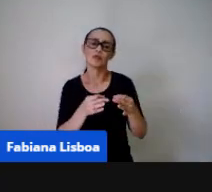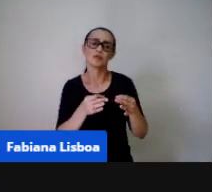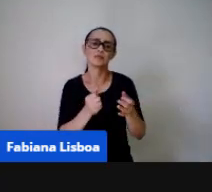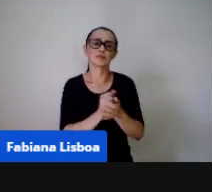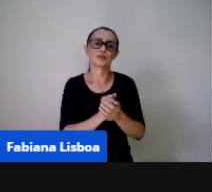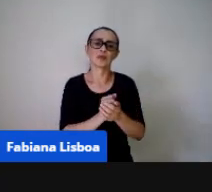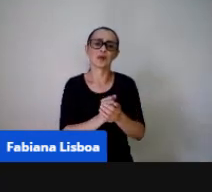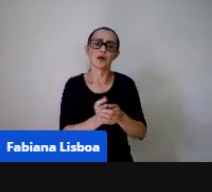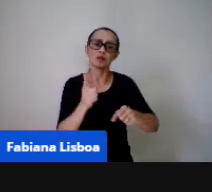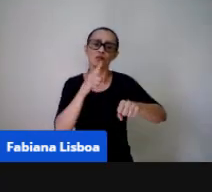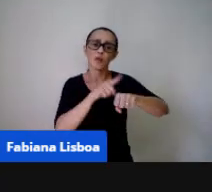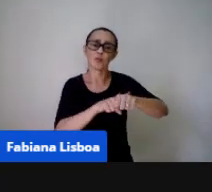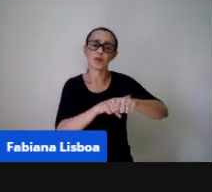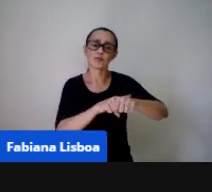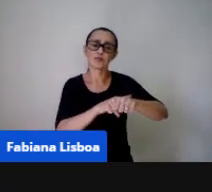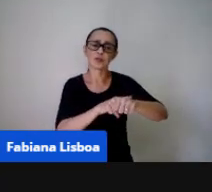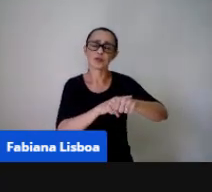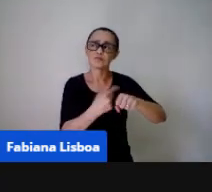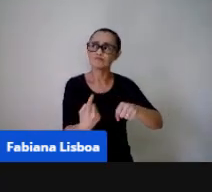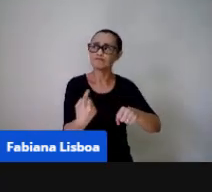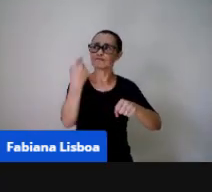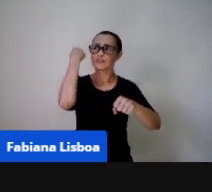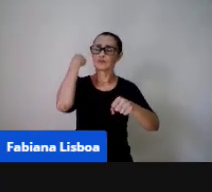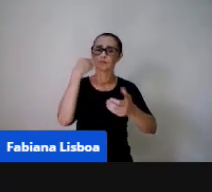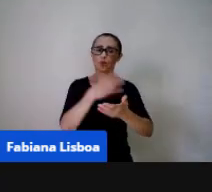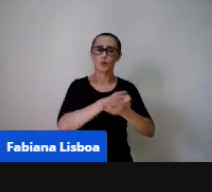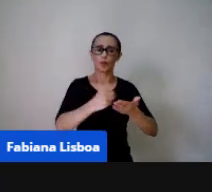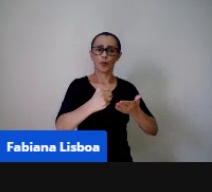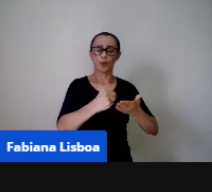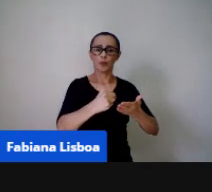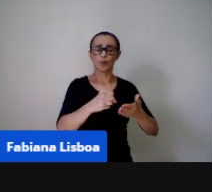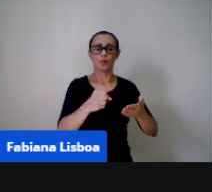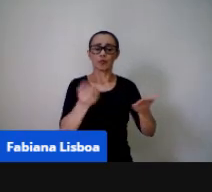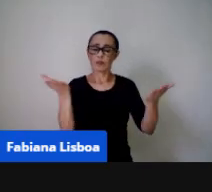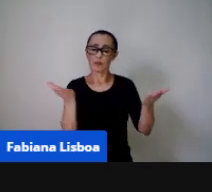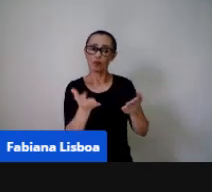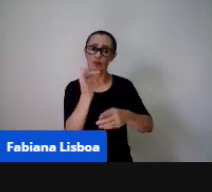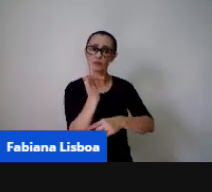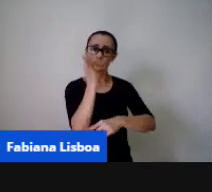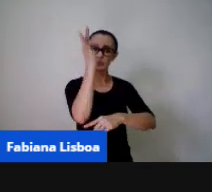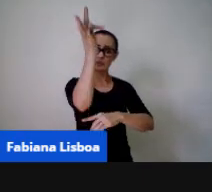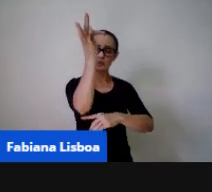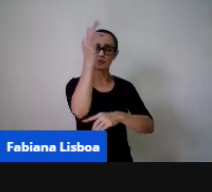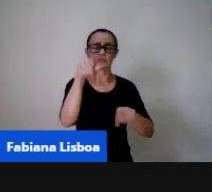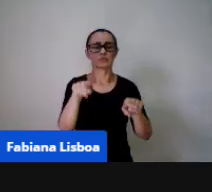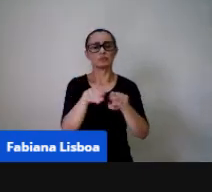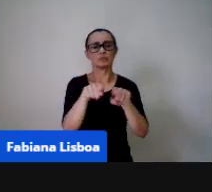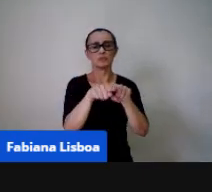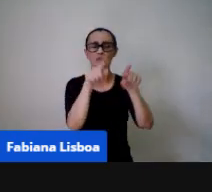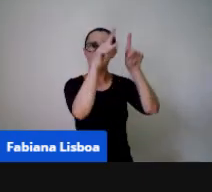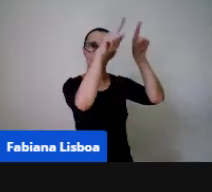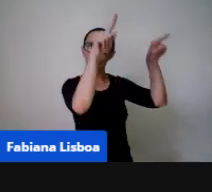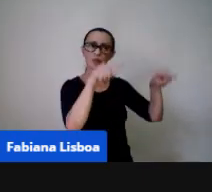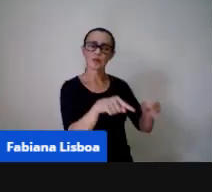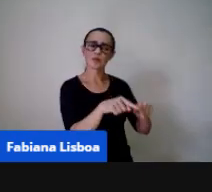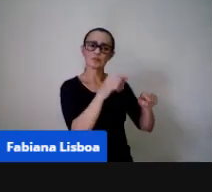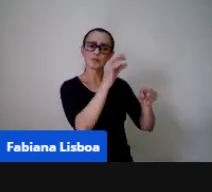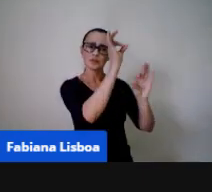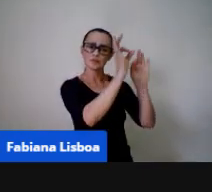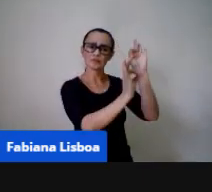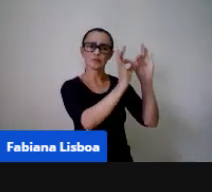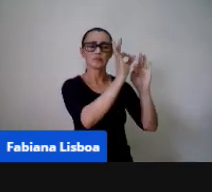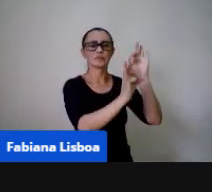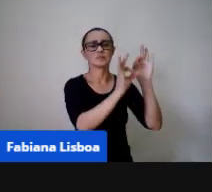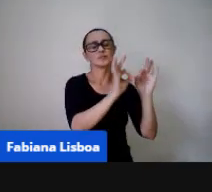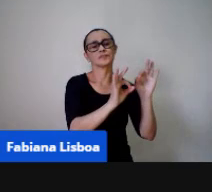pela frente outros momentos pela frente né? também é um quadro bastante esquecido que às vezes a gente até coloca no início do ano